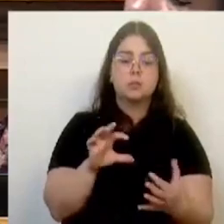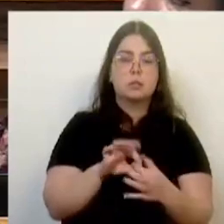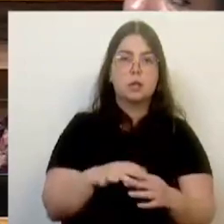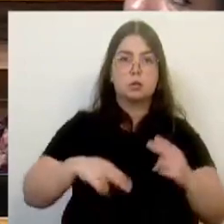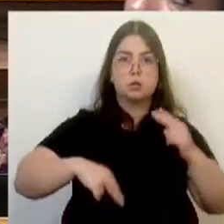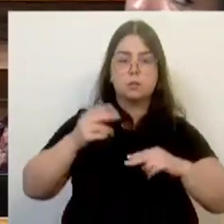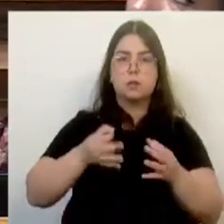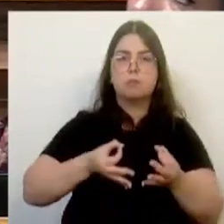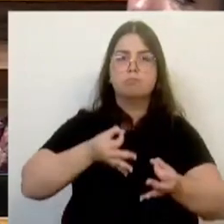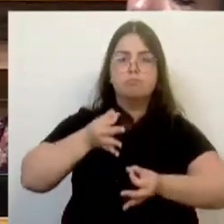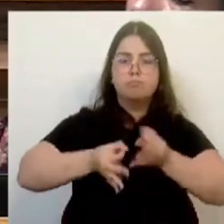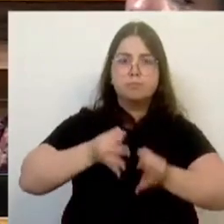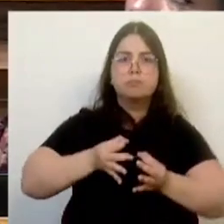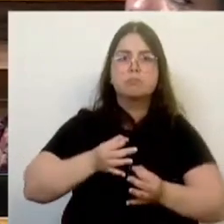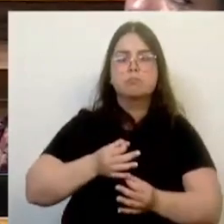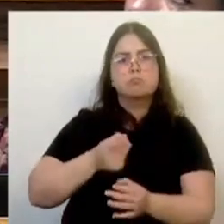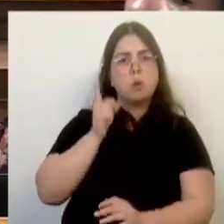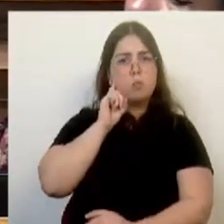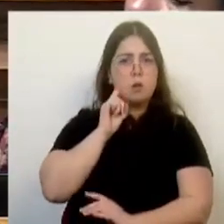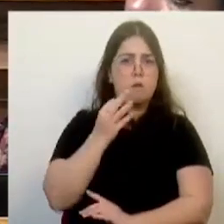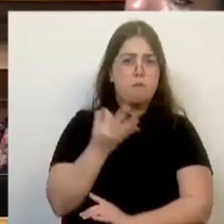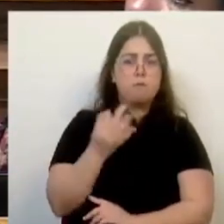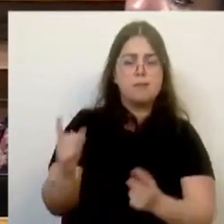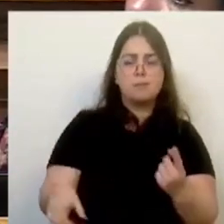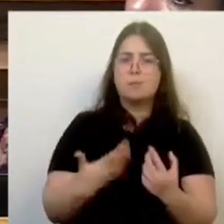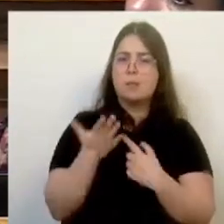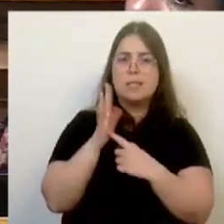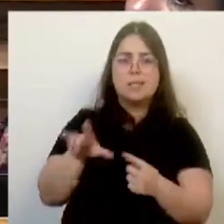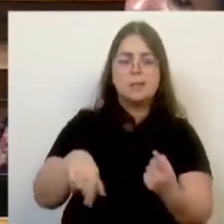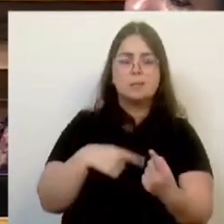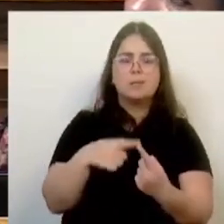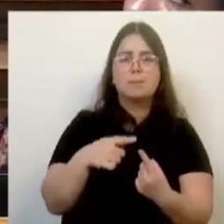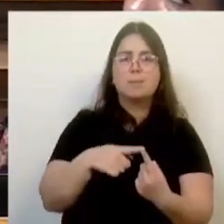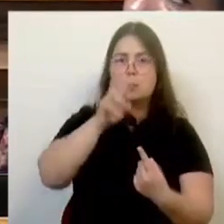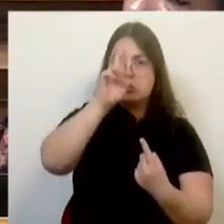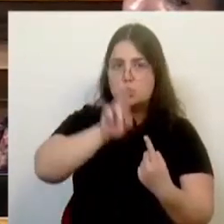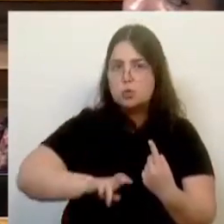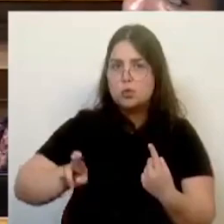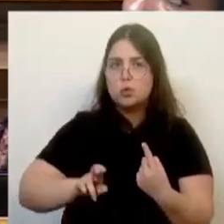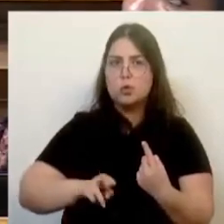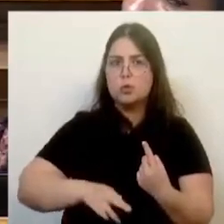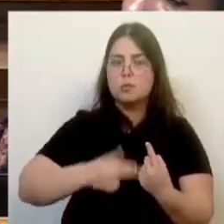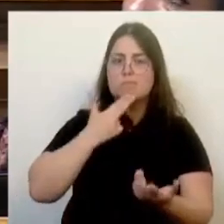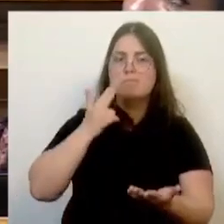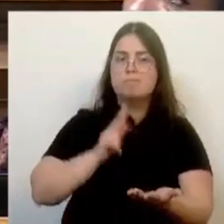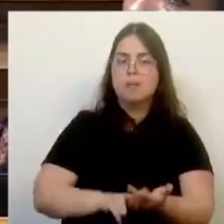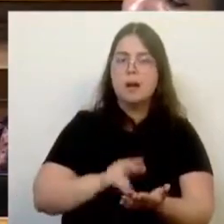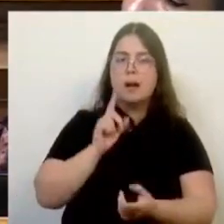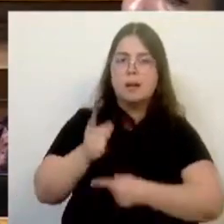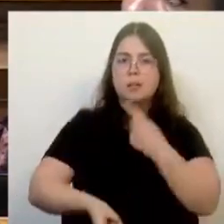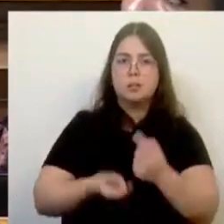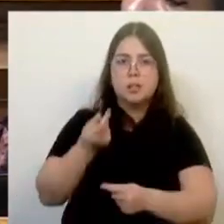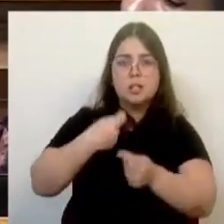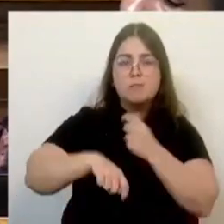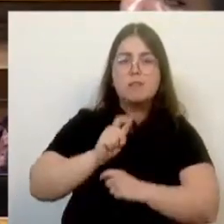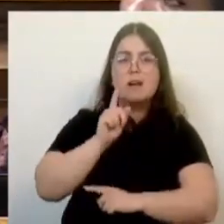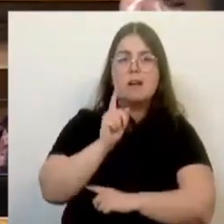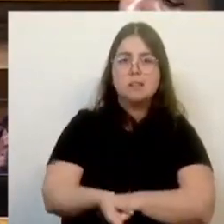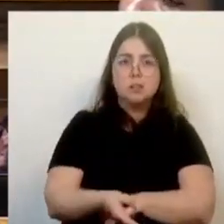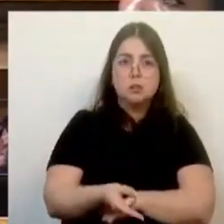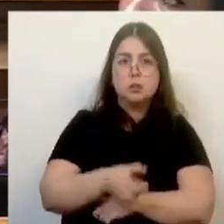pertinentes, como por exemplo, qual foi afinal o real valor da concessão, qual foi o valor que o Estado